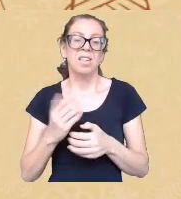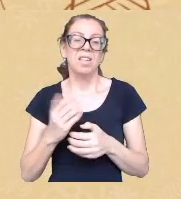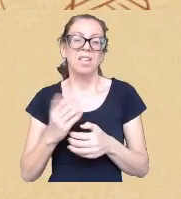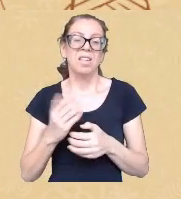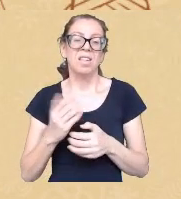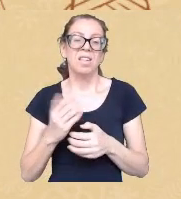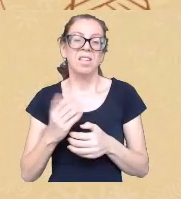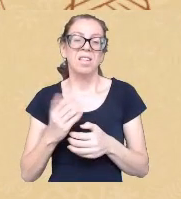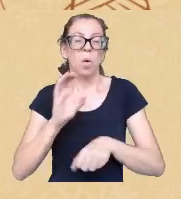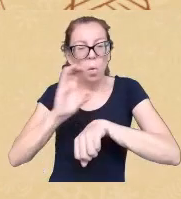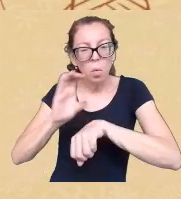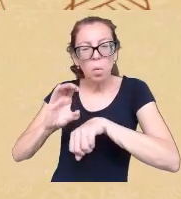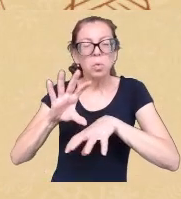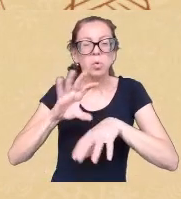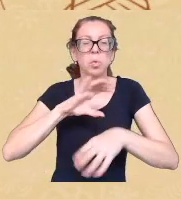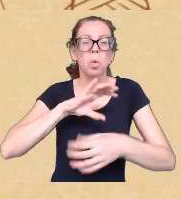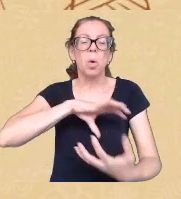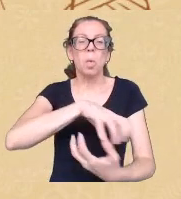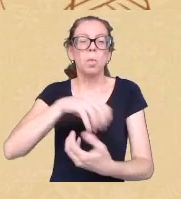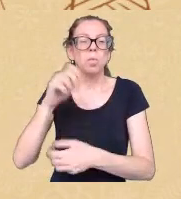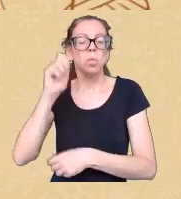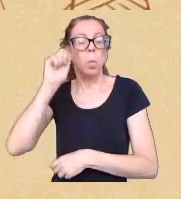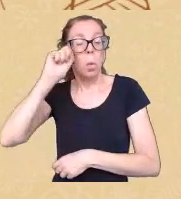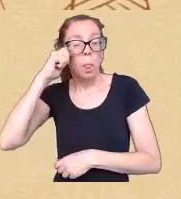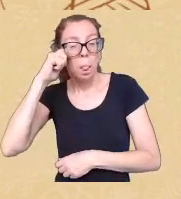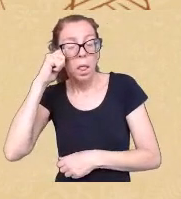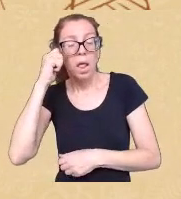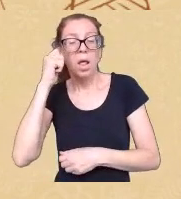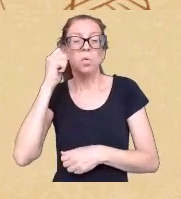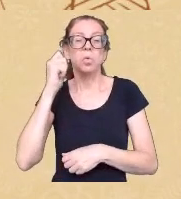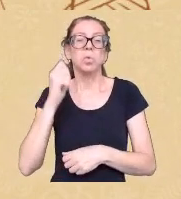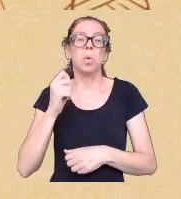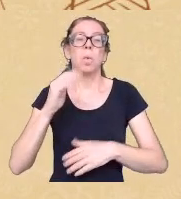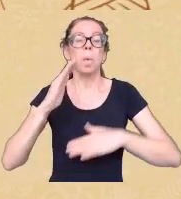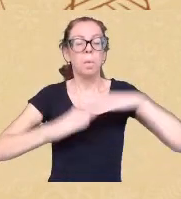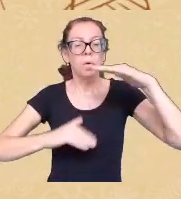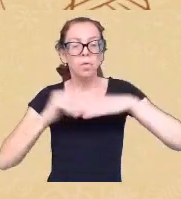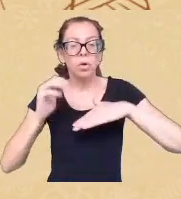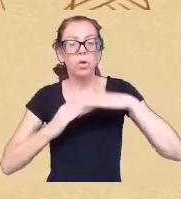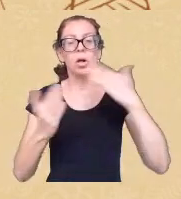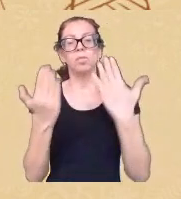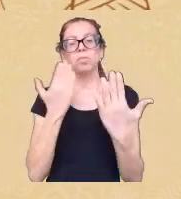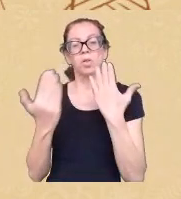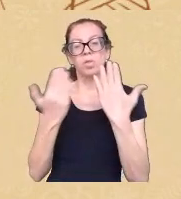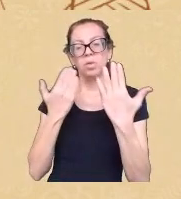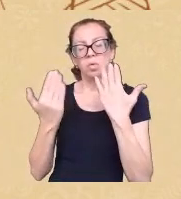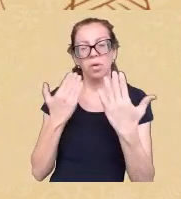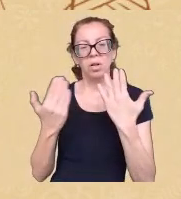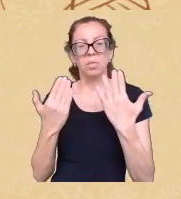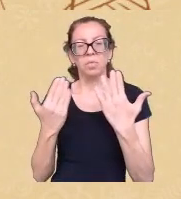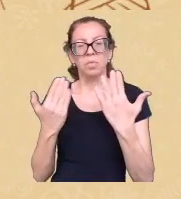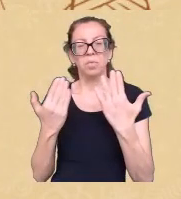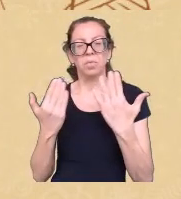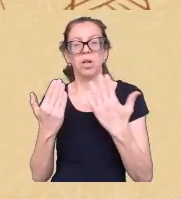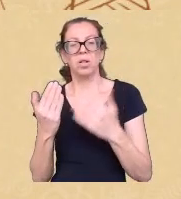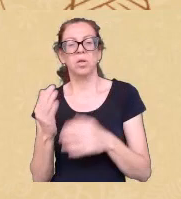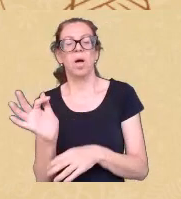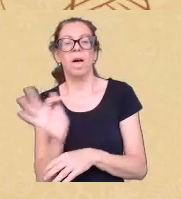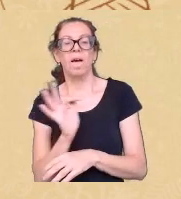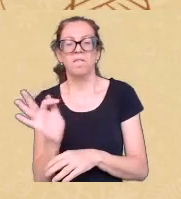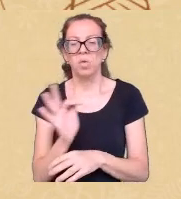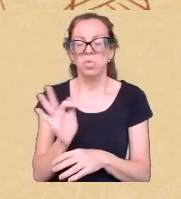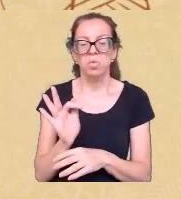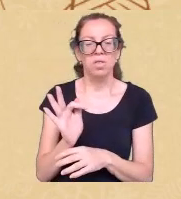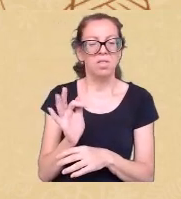com os profissionais da psicologia pelo porquê a universidade o trajeto não lhes permitia conhecer